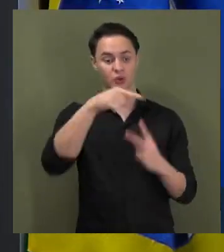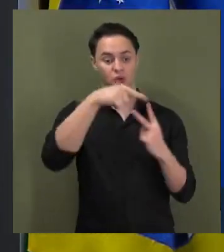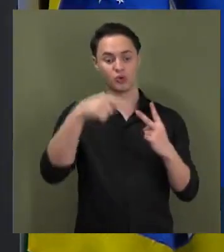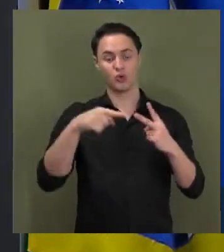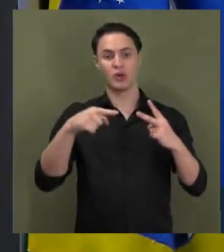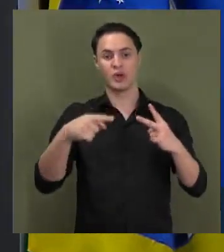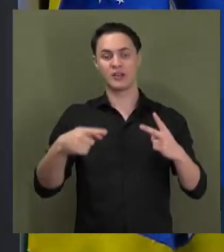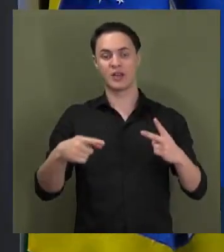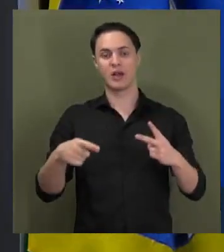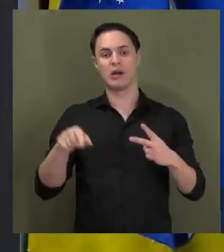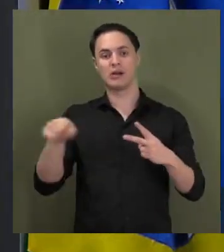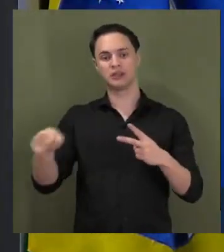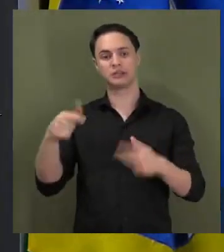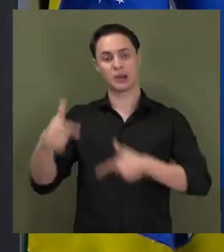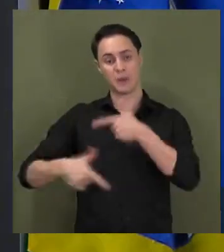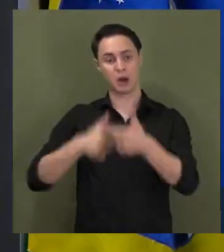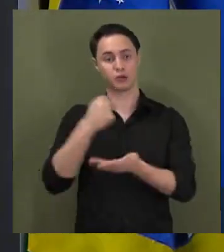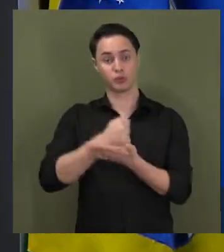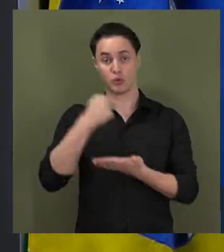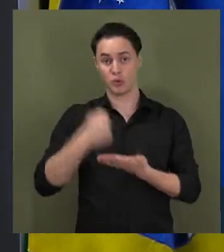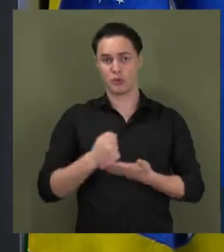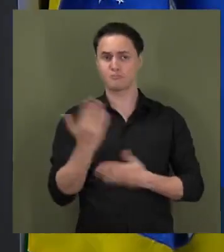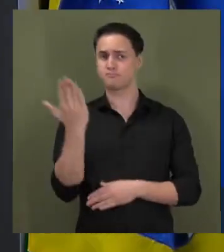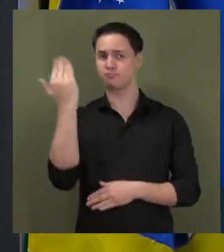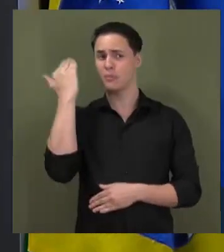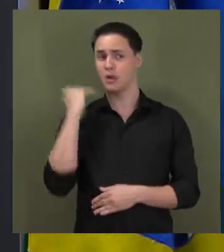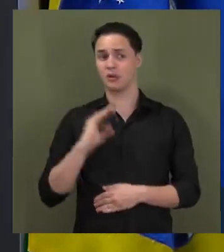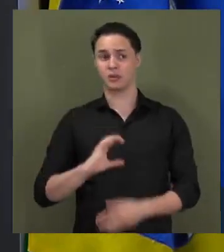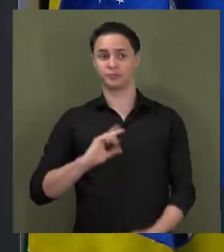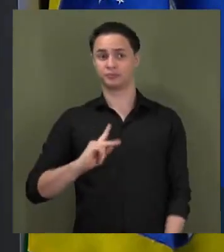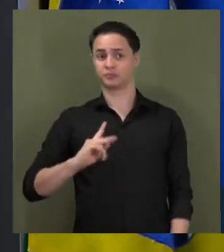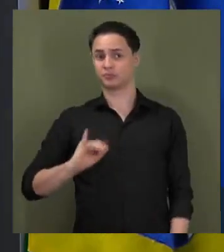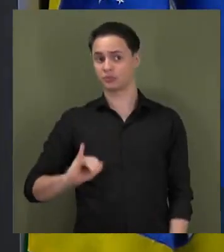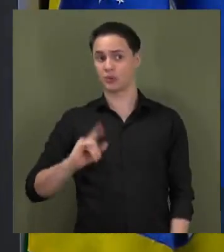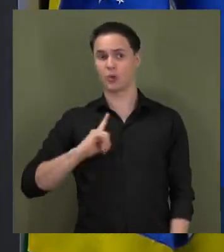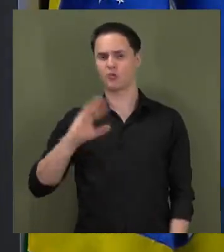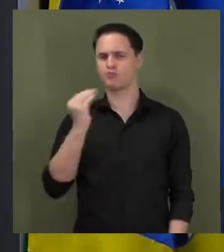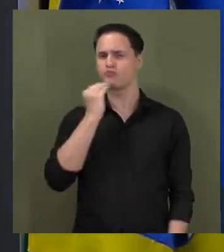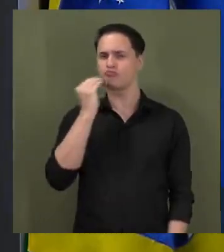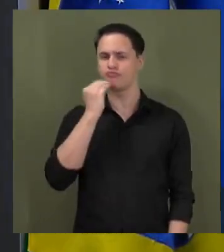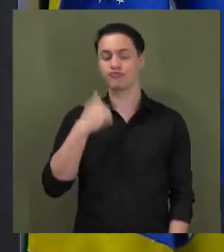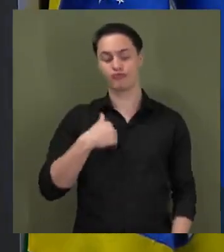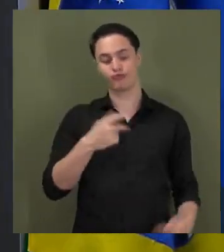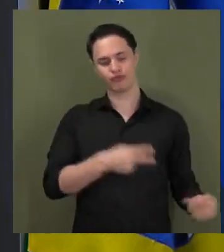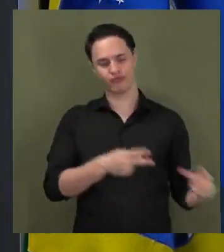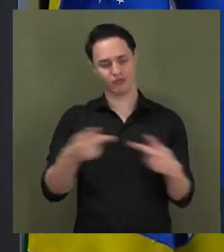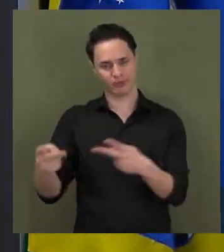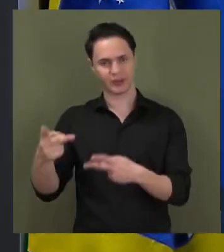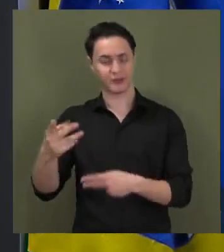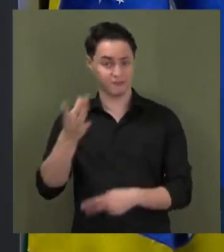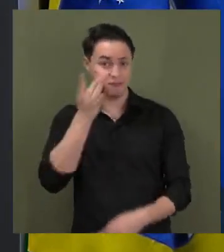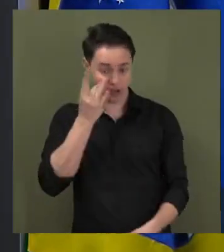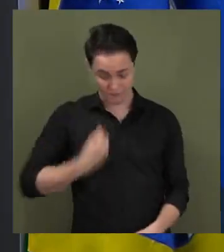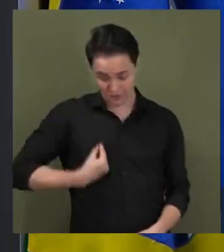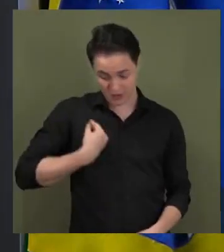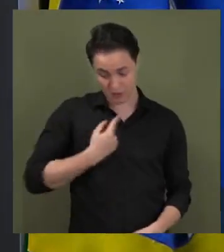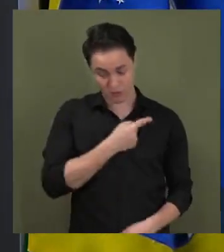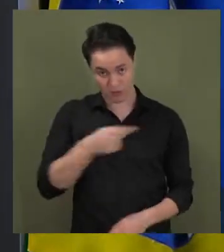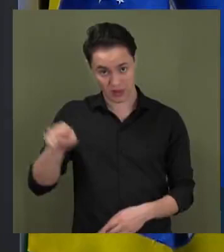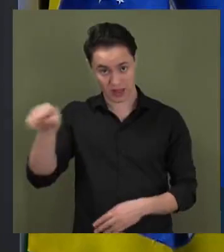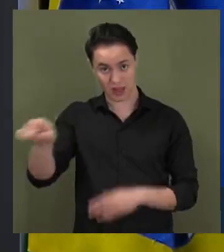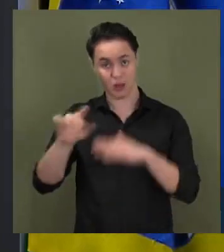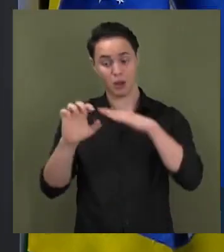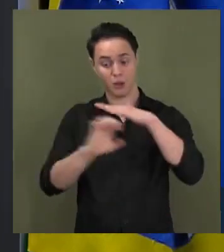contratados. Na época da CPI, eu tive a oportunidade de visitar pessoalmente a sede da